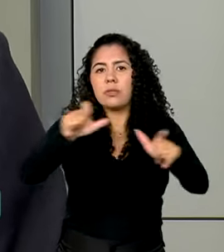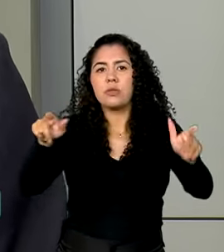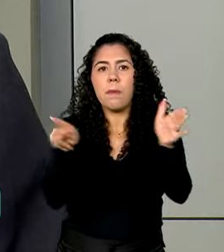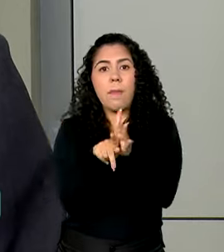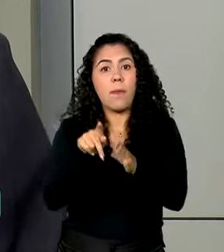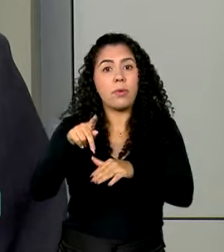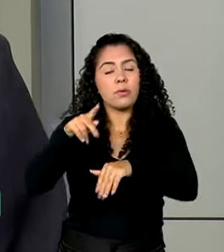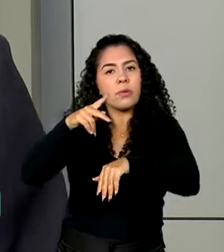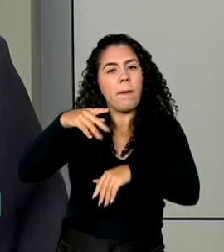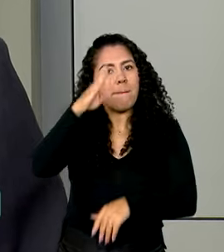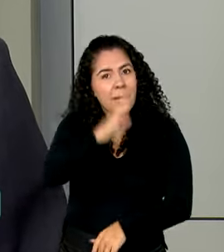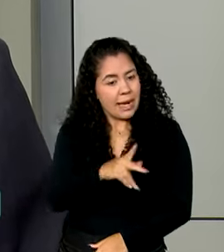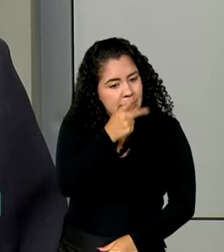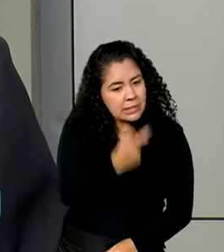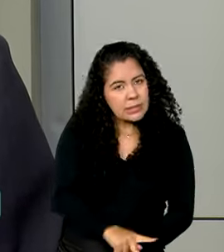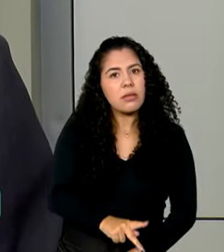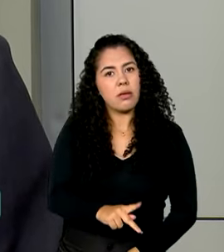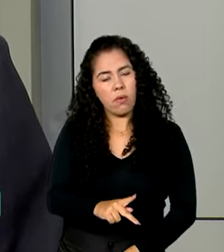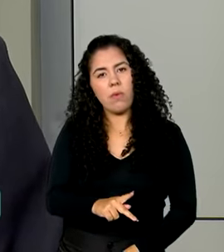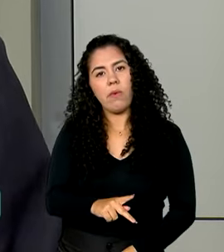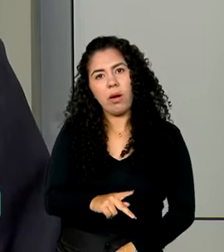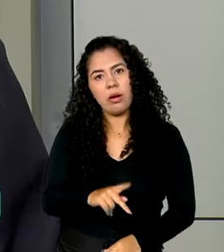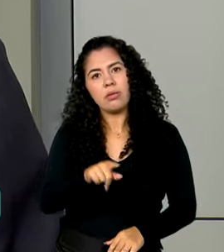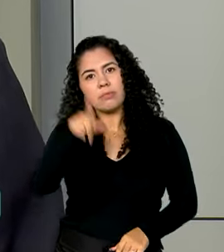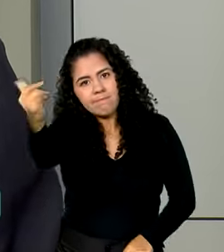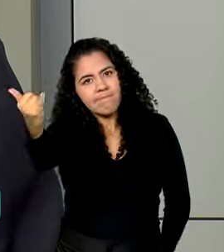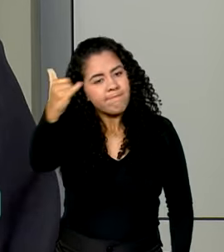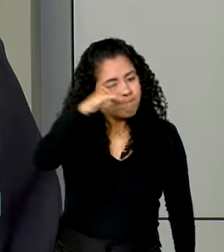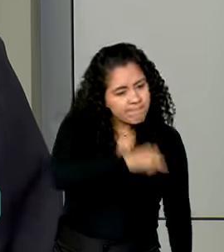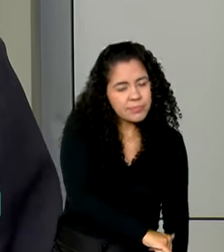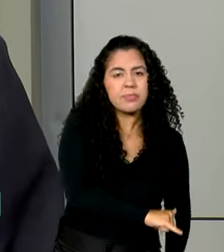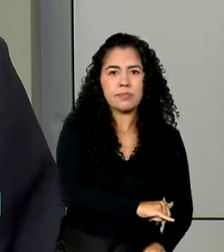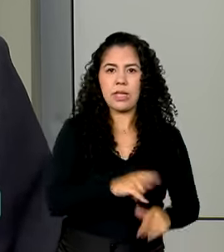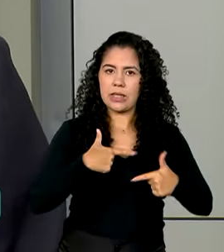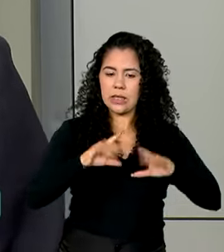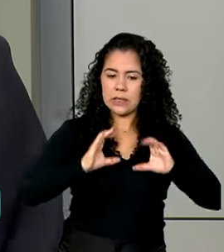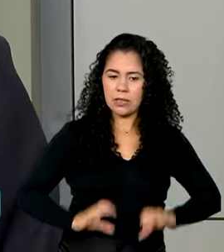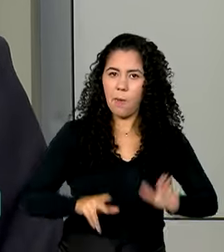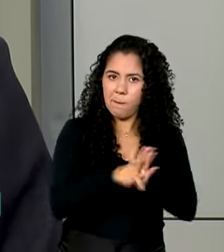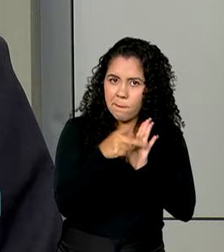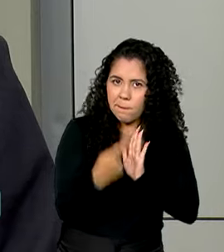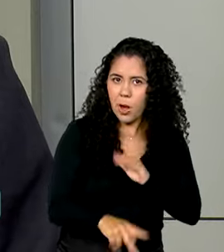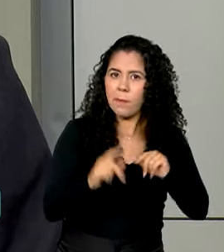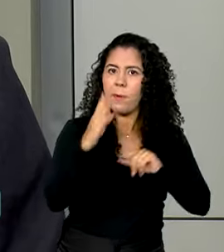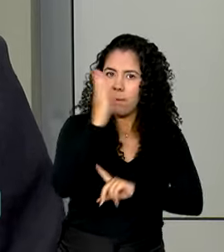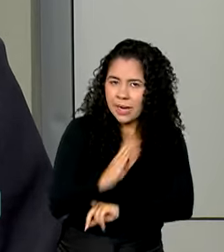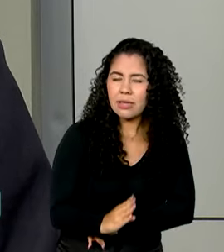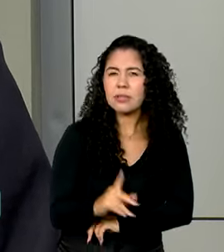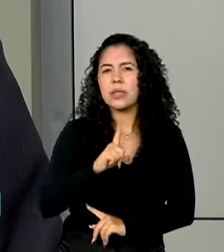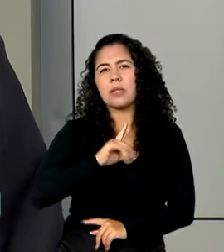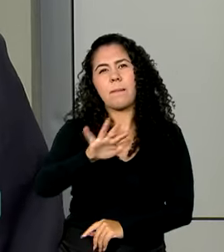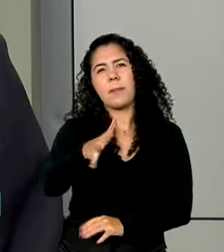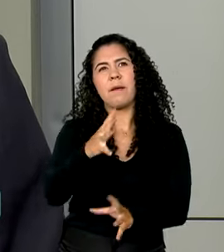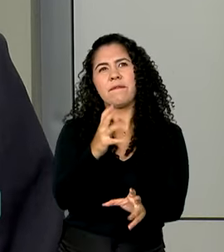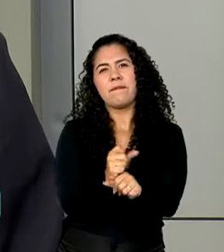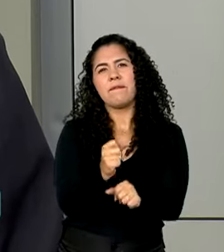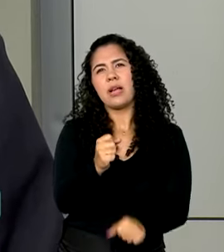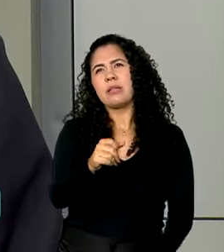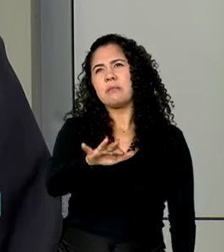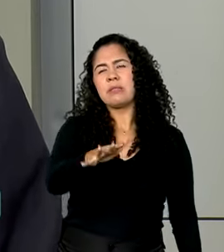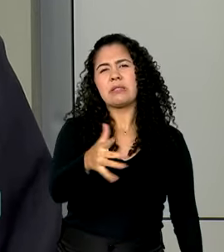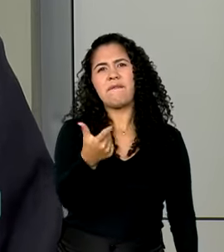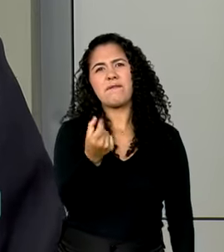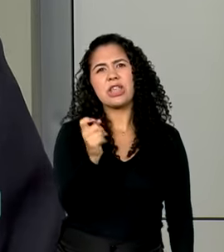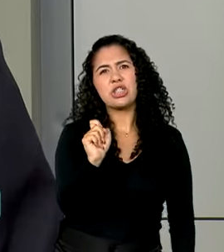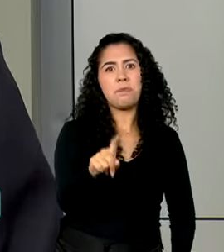que são muitos, são brasileiros, natos e com cidadania brasileira, que vivem, cerca de 20 mil que vivem